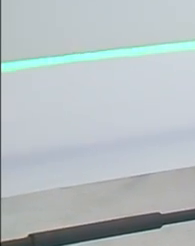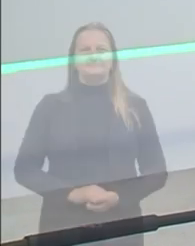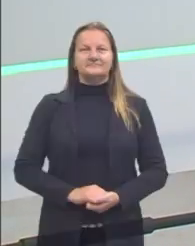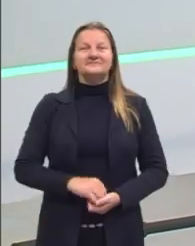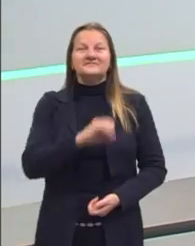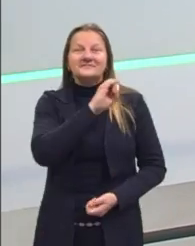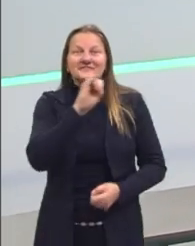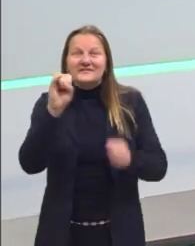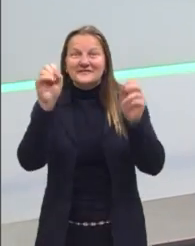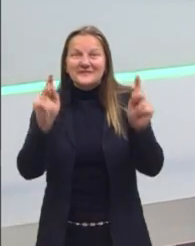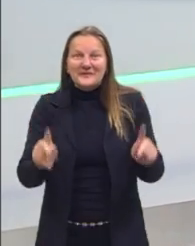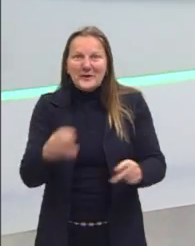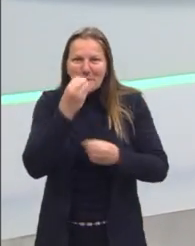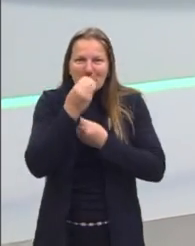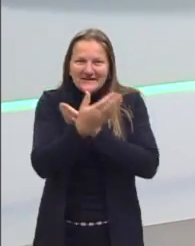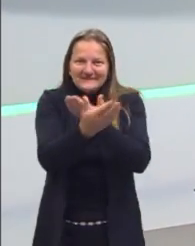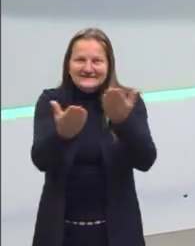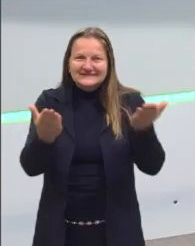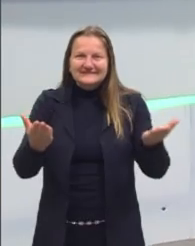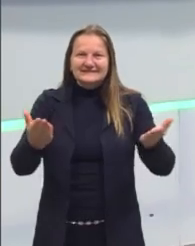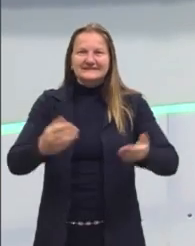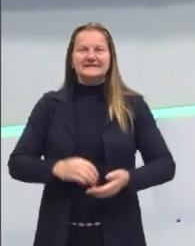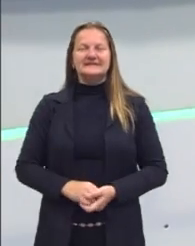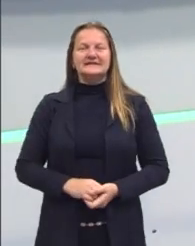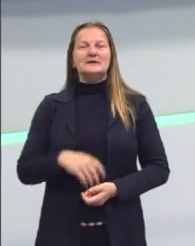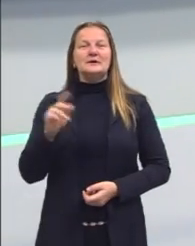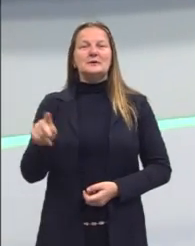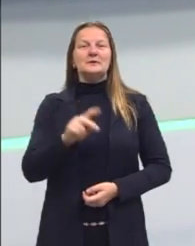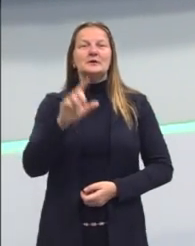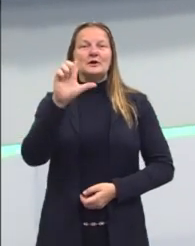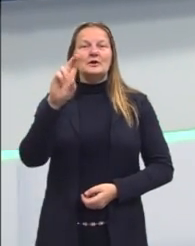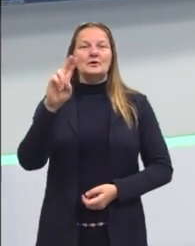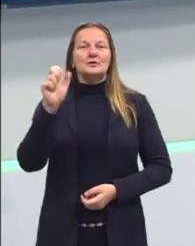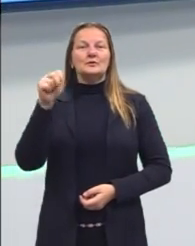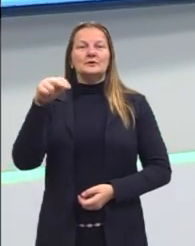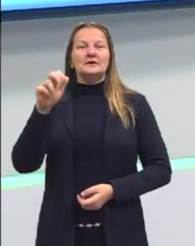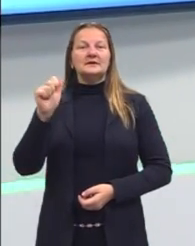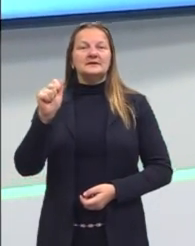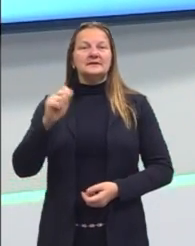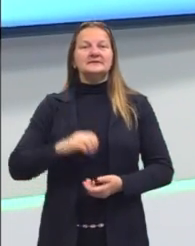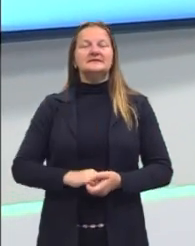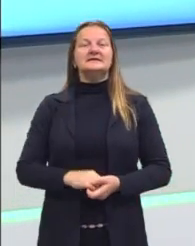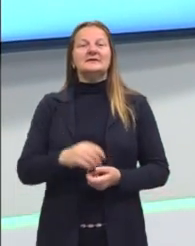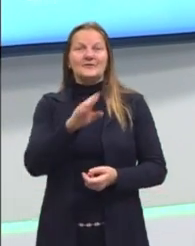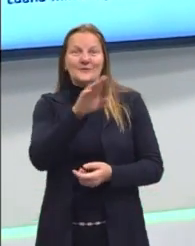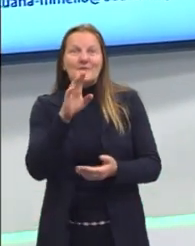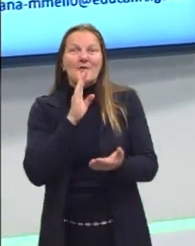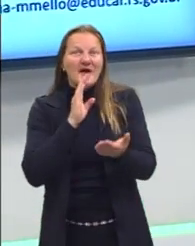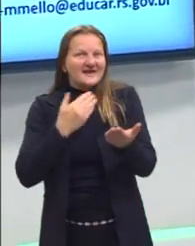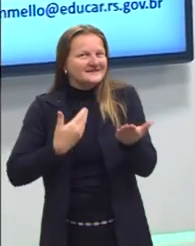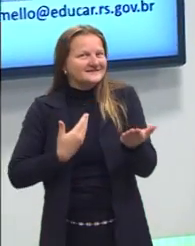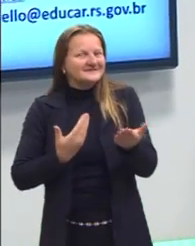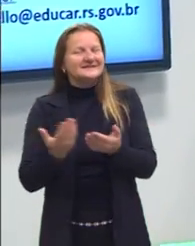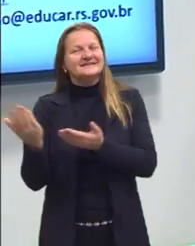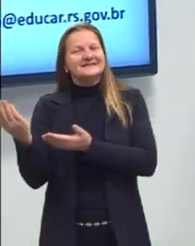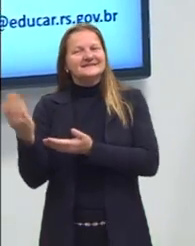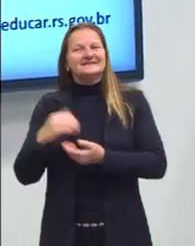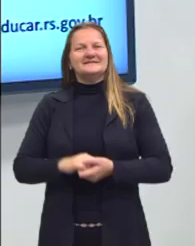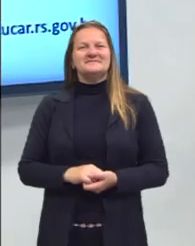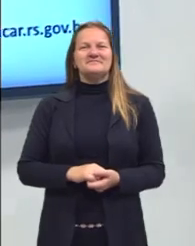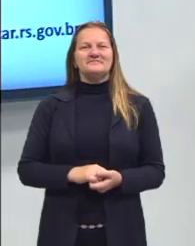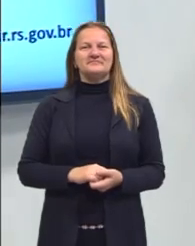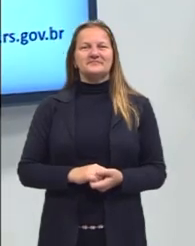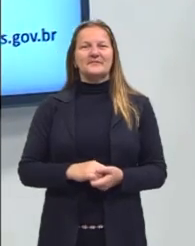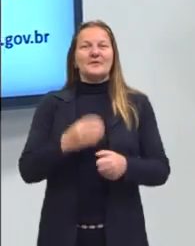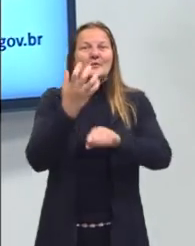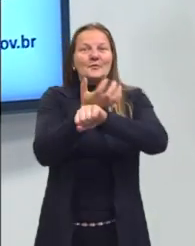E aí, pessoal, tudo bem com vocês? Eu sou a professora Luana Miller, vocês já me conhecem, trabalho com vocês aí o